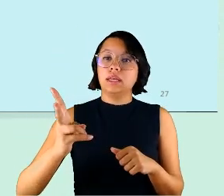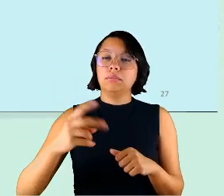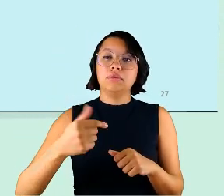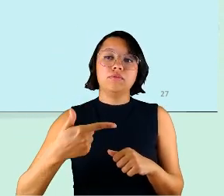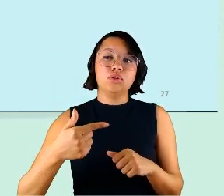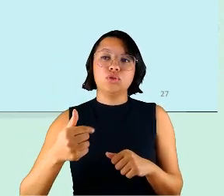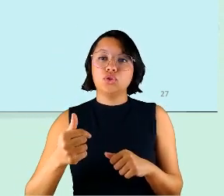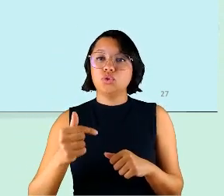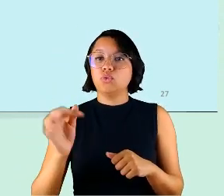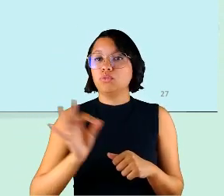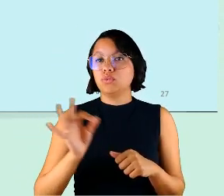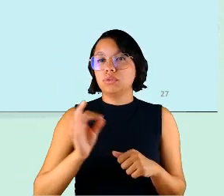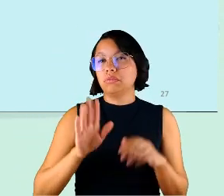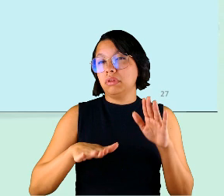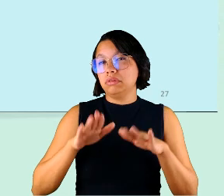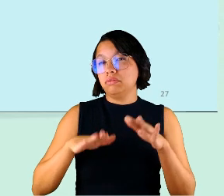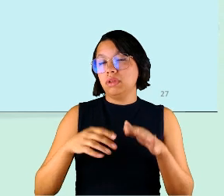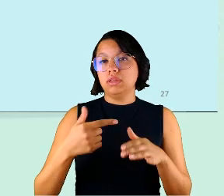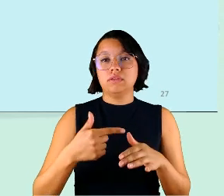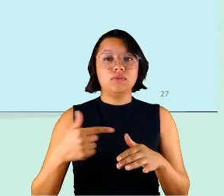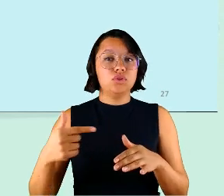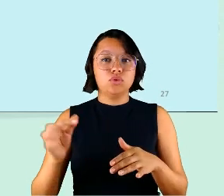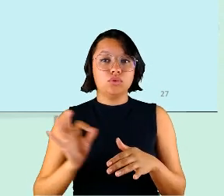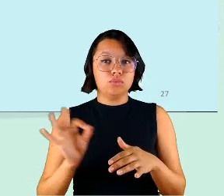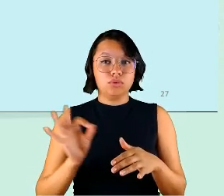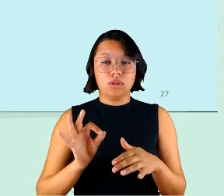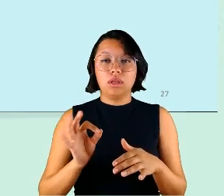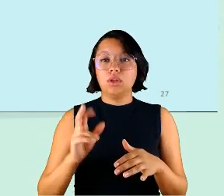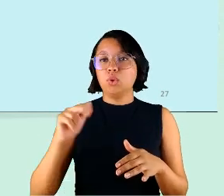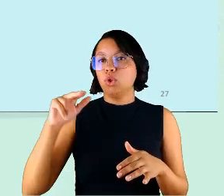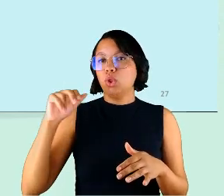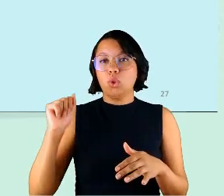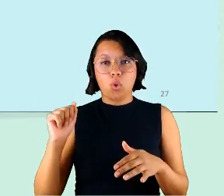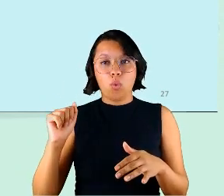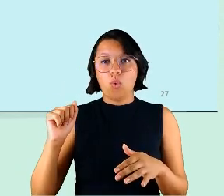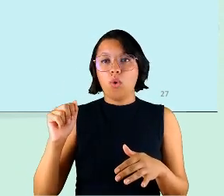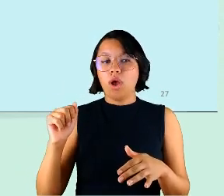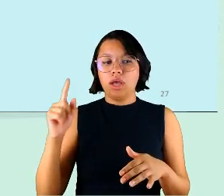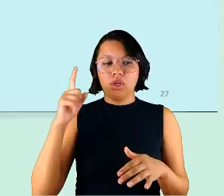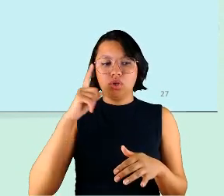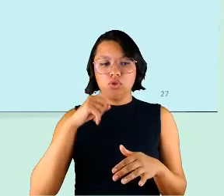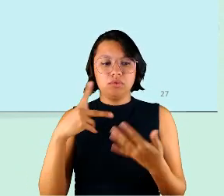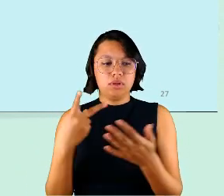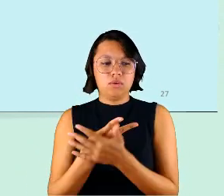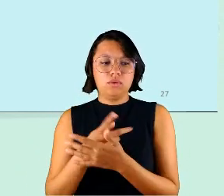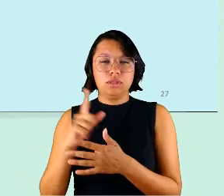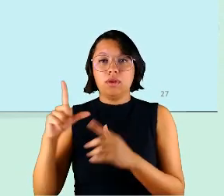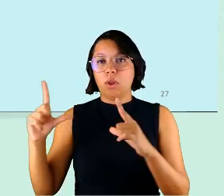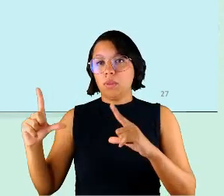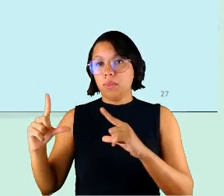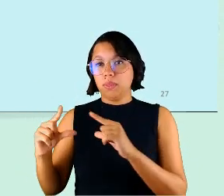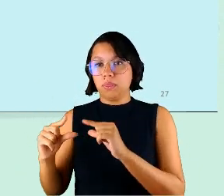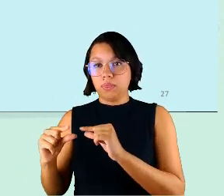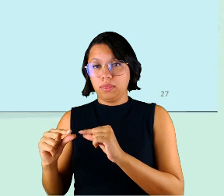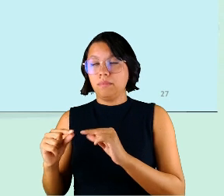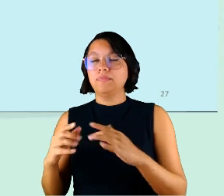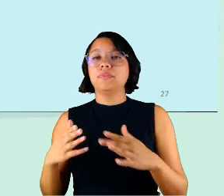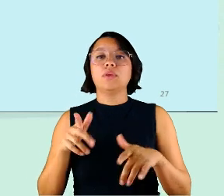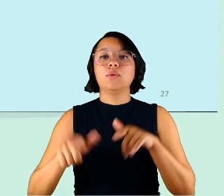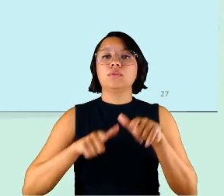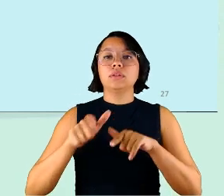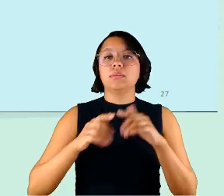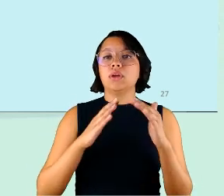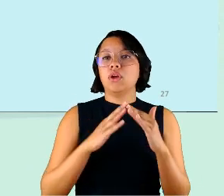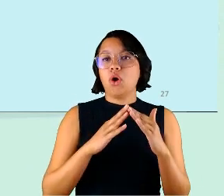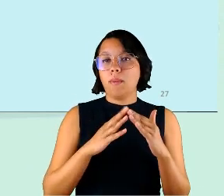% às vezes 22% nunca e raramente eram realmente as minorias então o trabalho